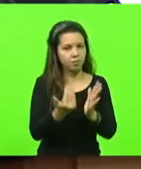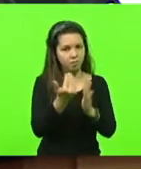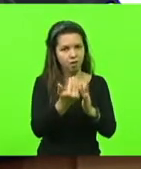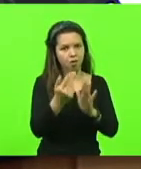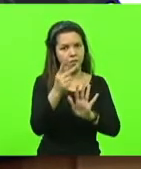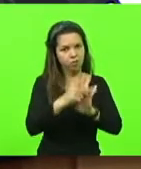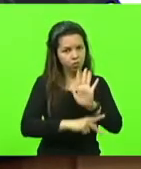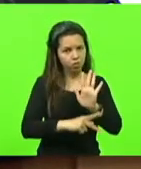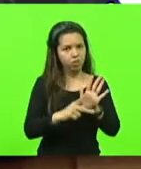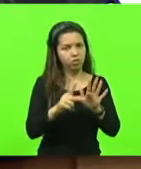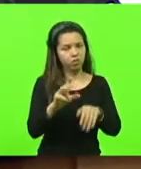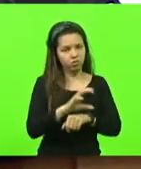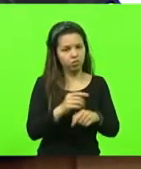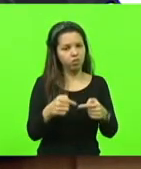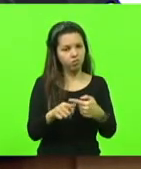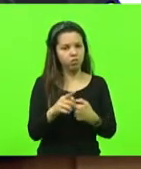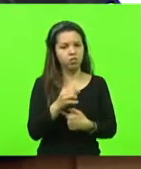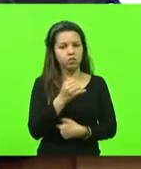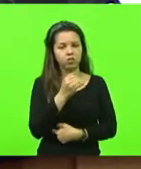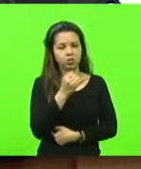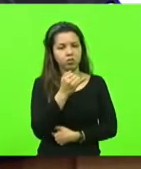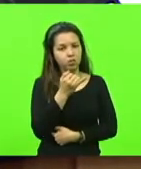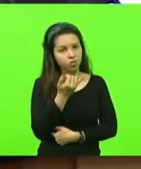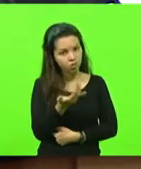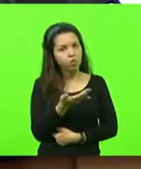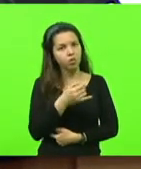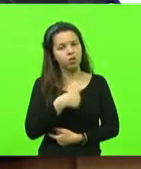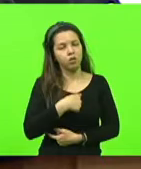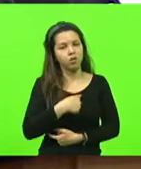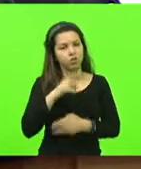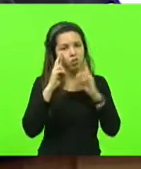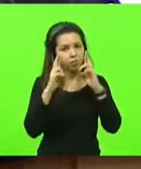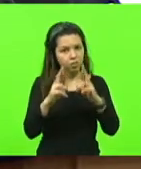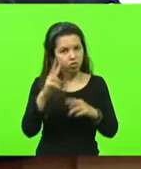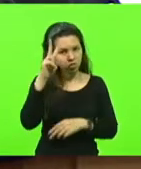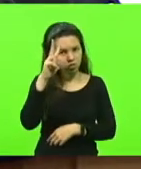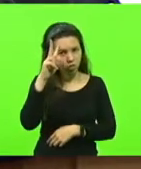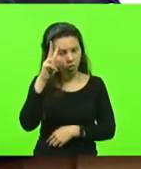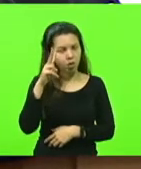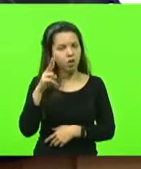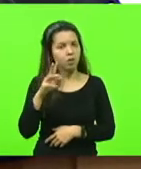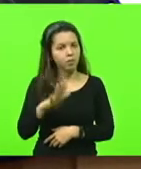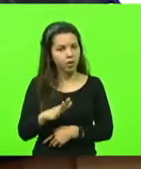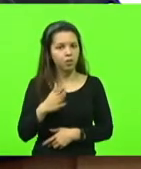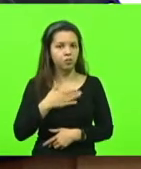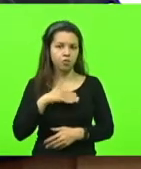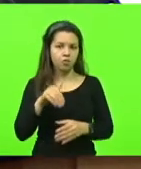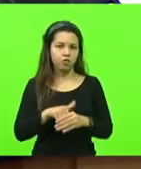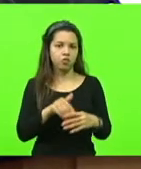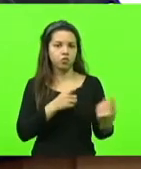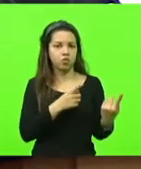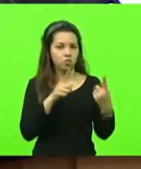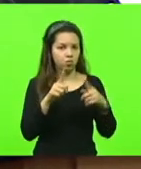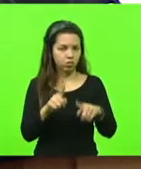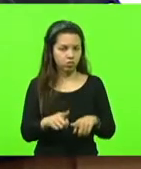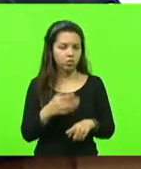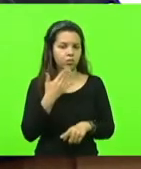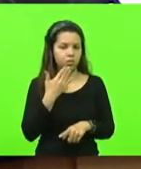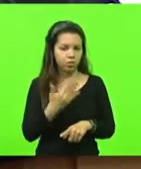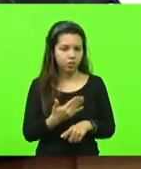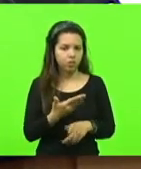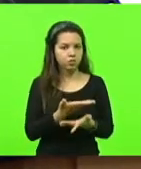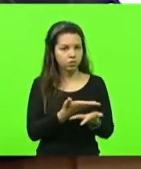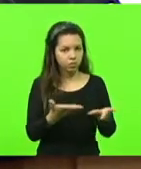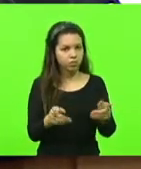inconstitucional com todo respeito à história da mulher do campo, da cidade, que nós vamos corrigir isso. Por isso, meu voto é contrário e, assim, também eu peço o voto dos